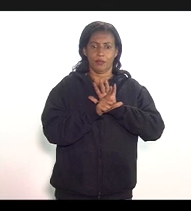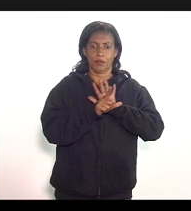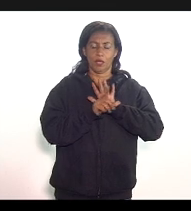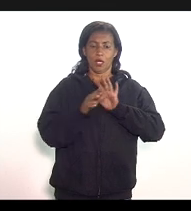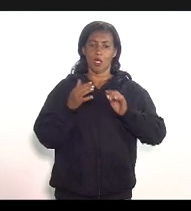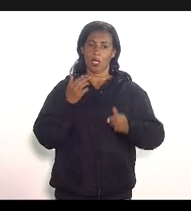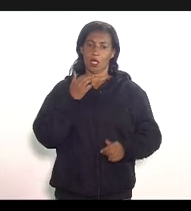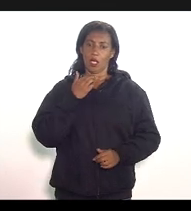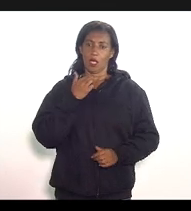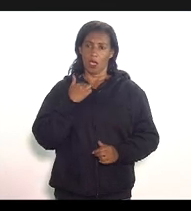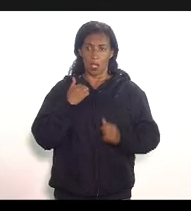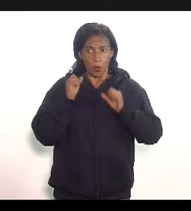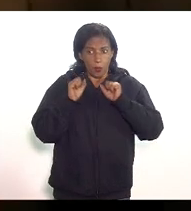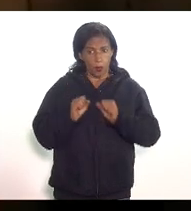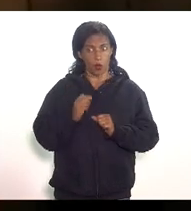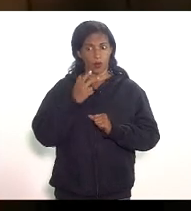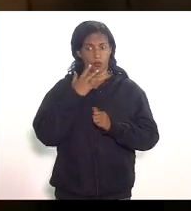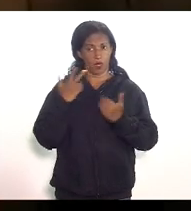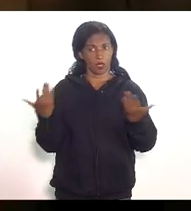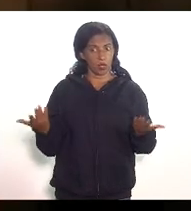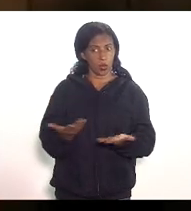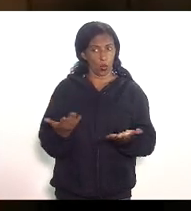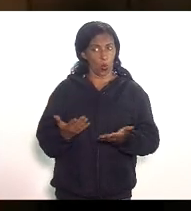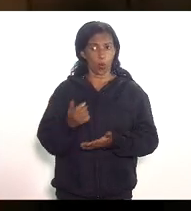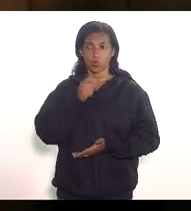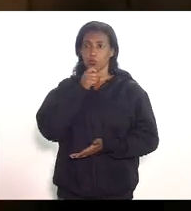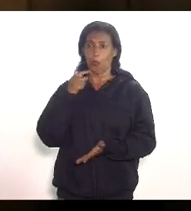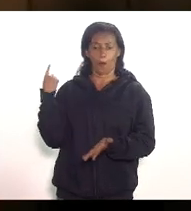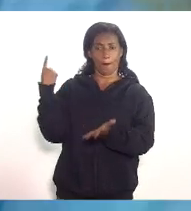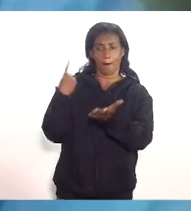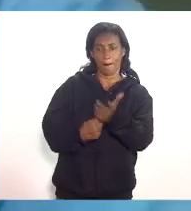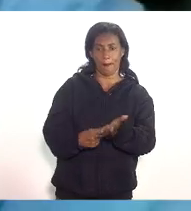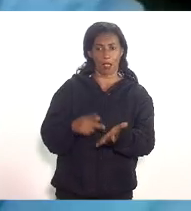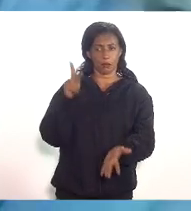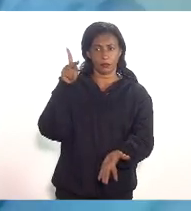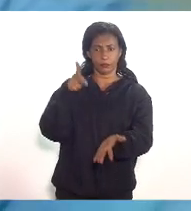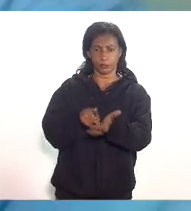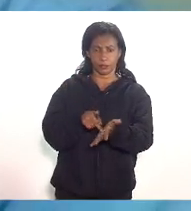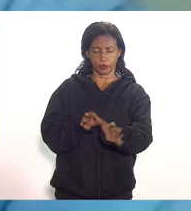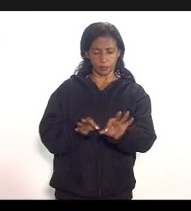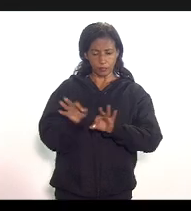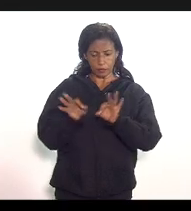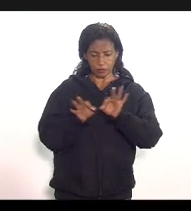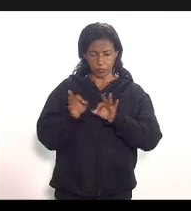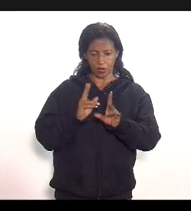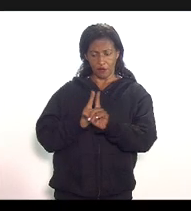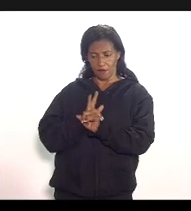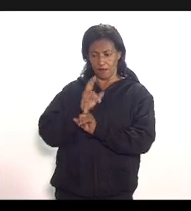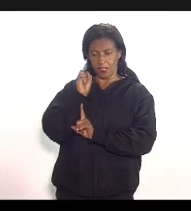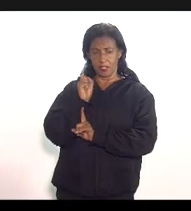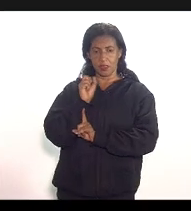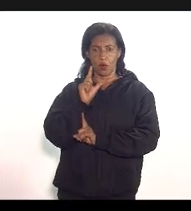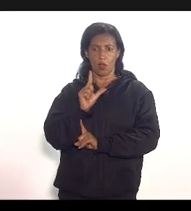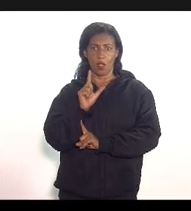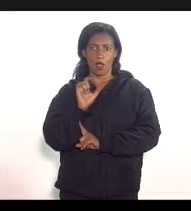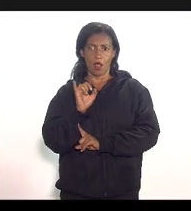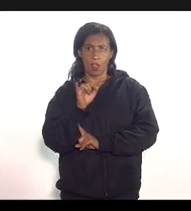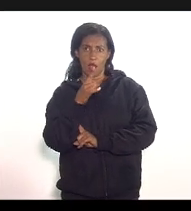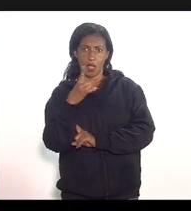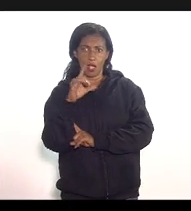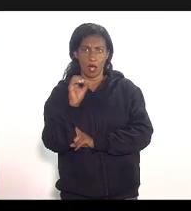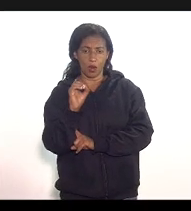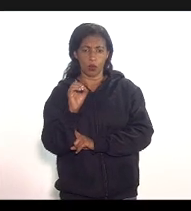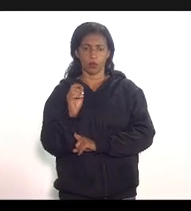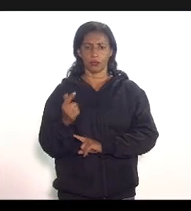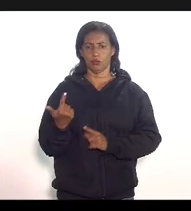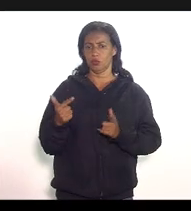lhe dizer que a gente não tem como hoje estimar o impacto real pois não temos nenhum projeto que já vencer um leão por outro lado